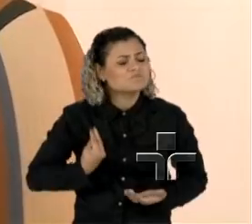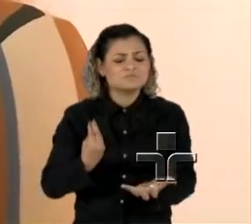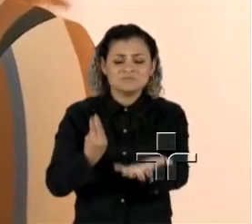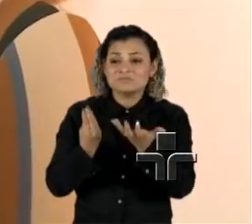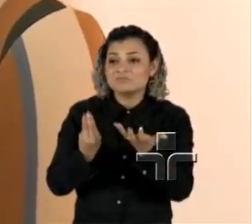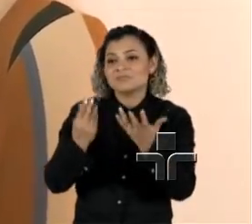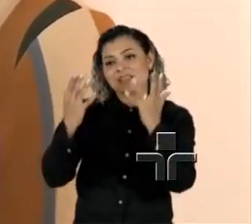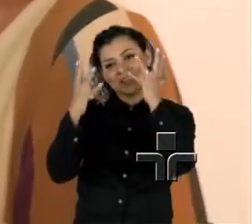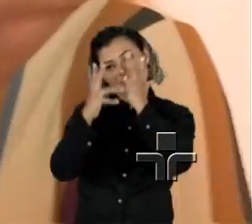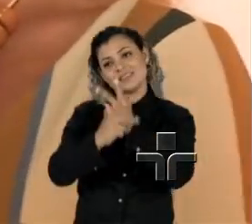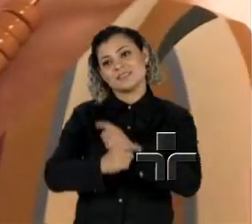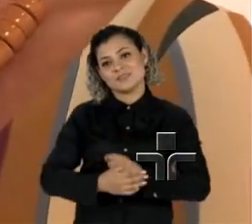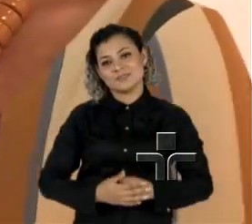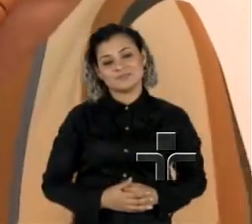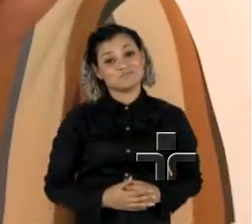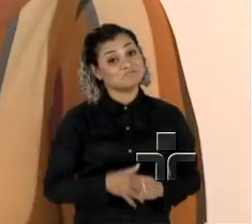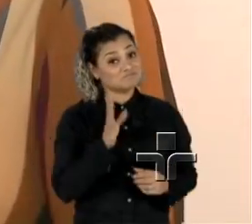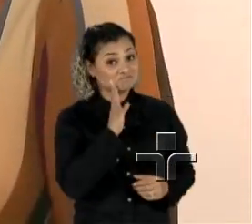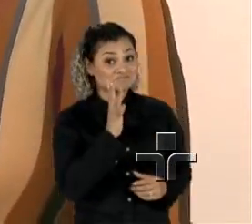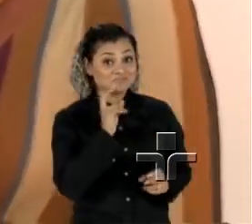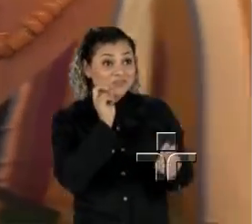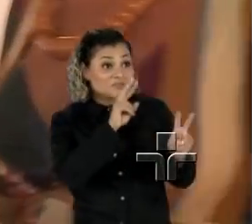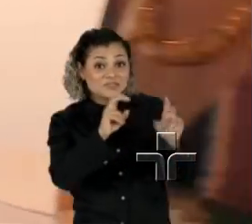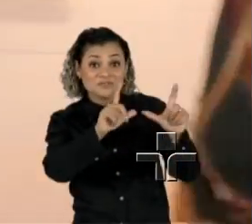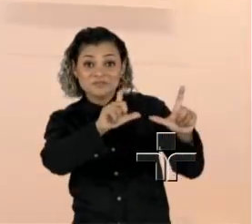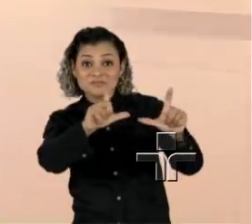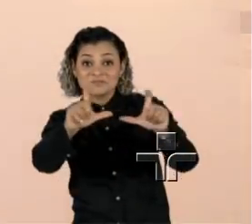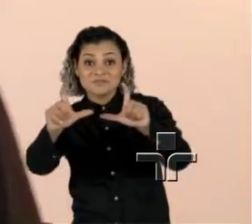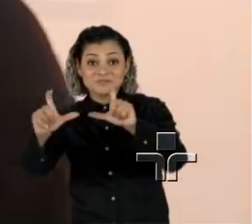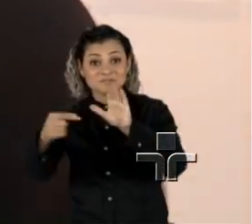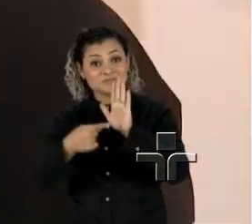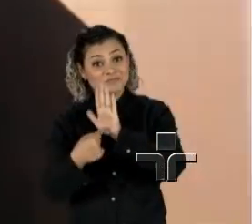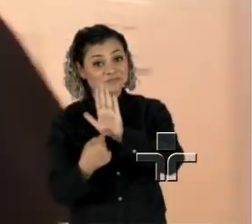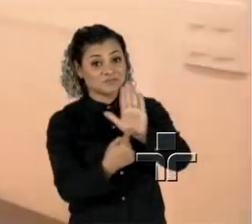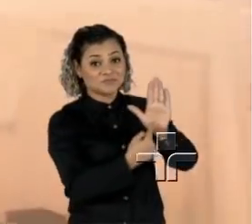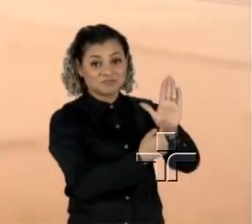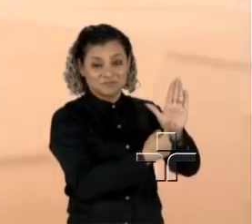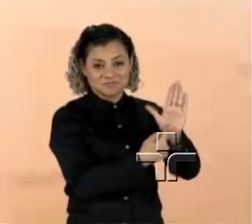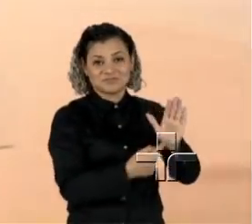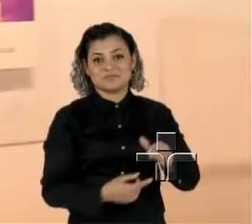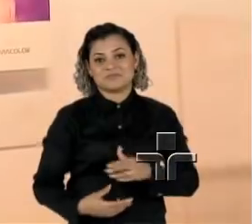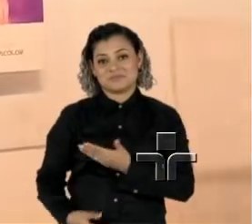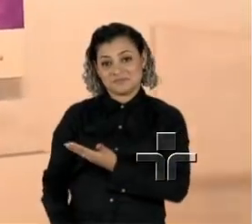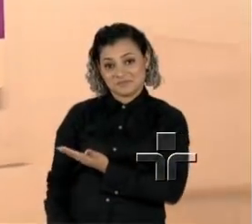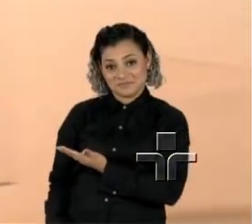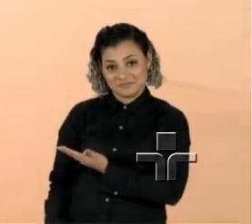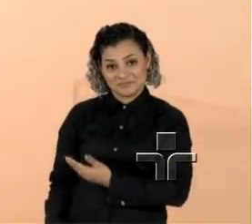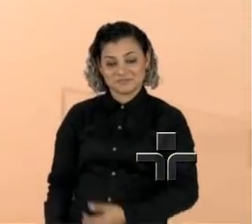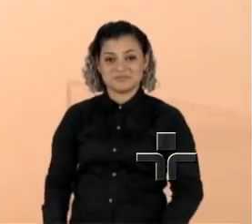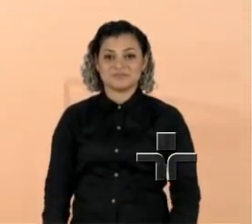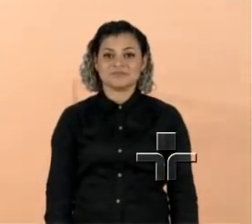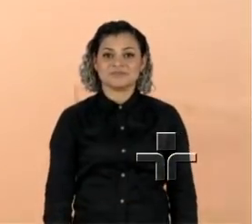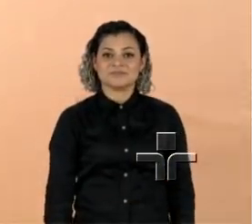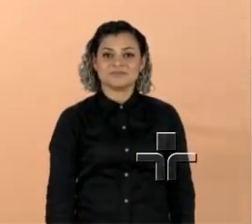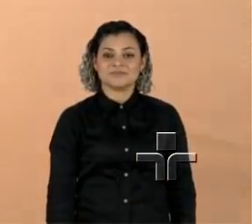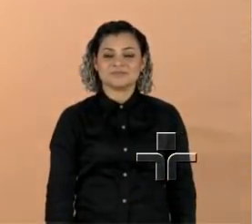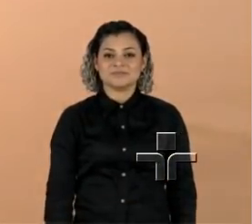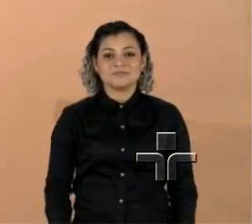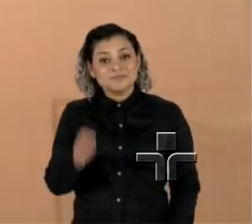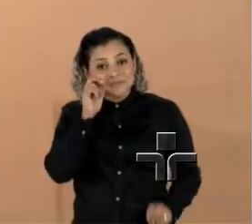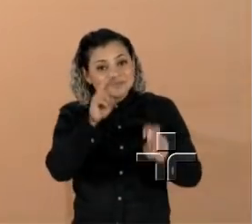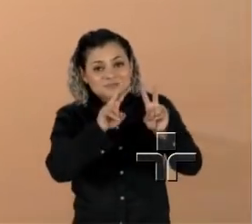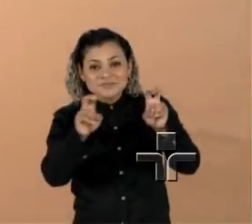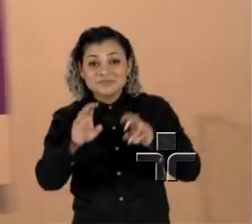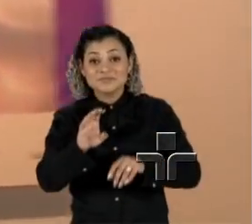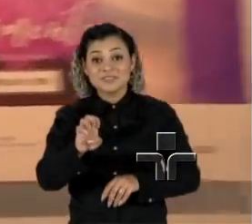É muito lindo. Legal. Muito bem. O Tato vai mostrar aqui, Tato, vamos mostrar aqui um pouquinho, tem algumas outras fotos, e a gente vai chegar na